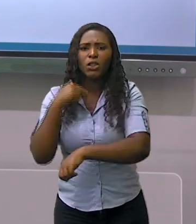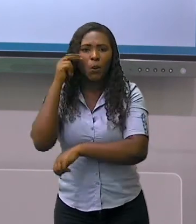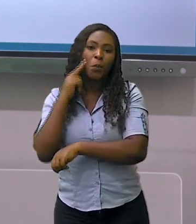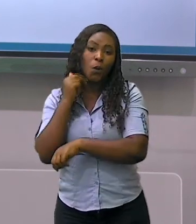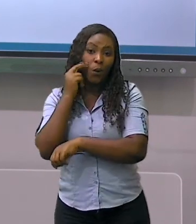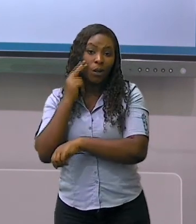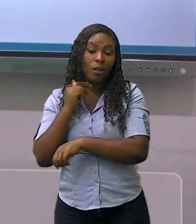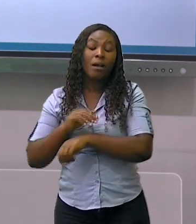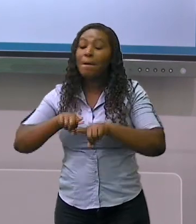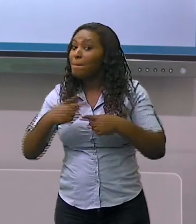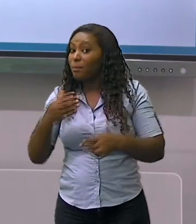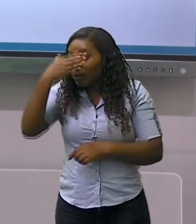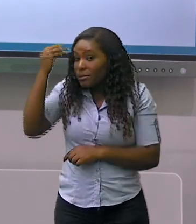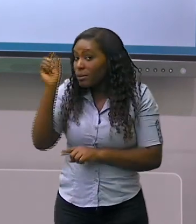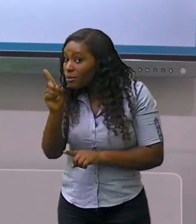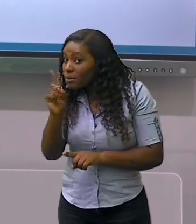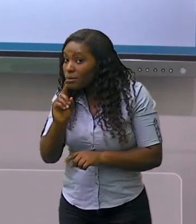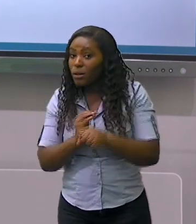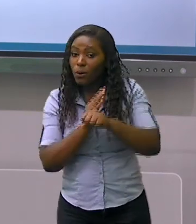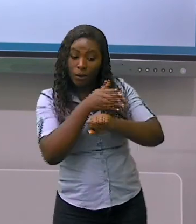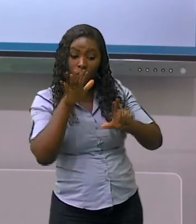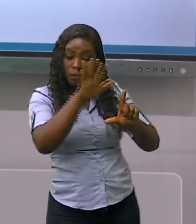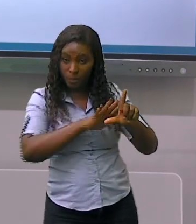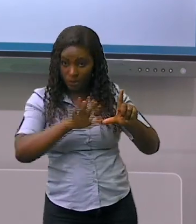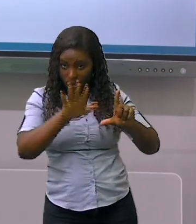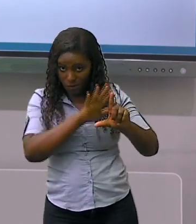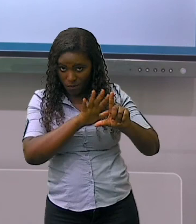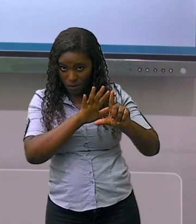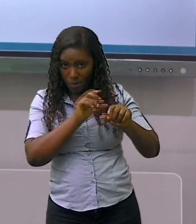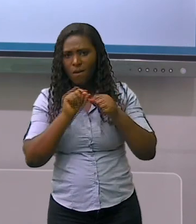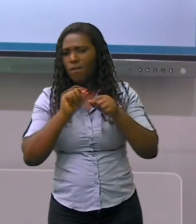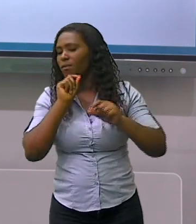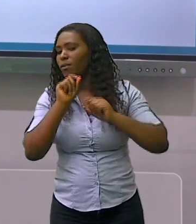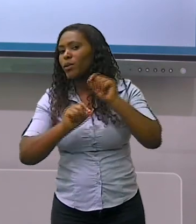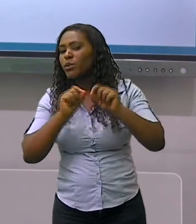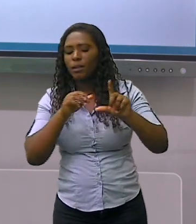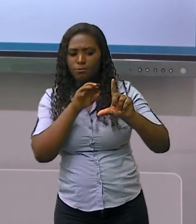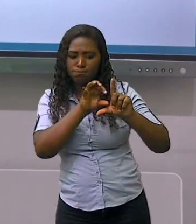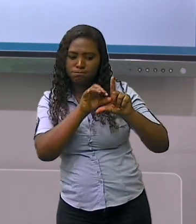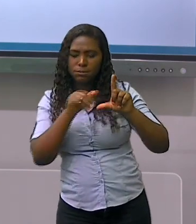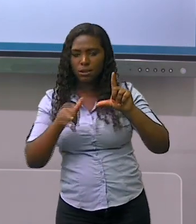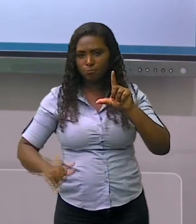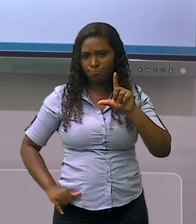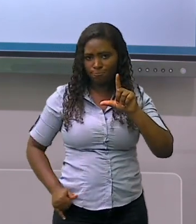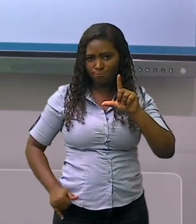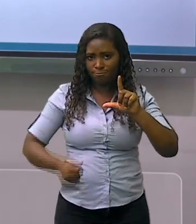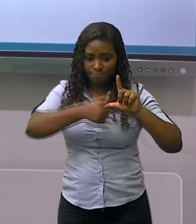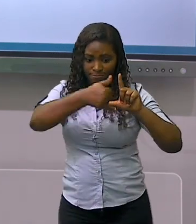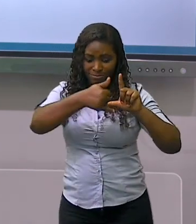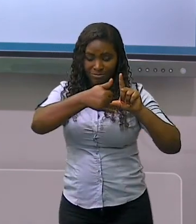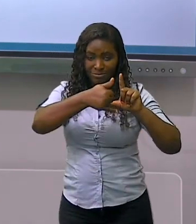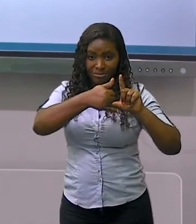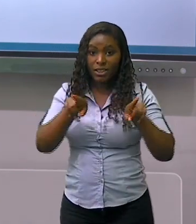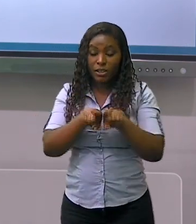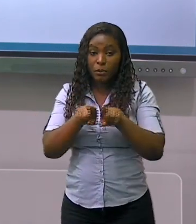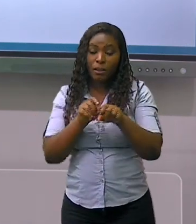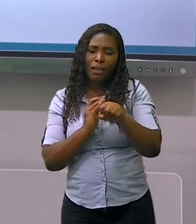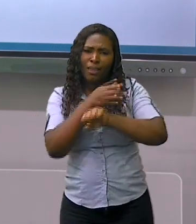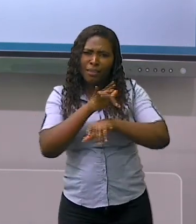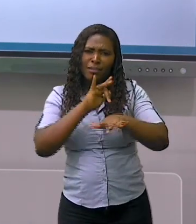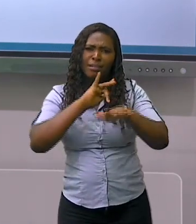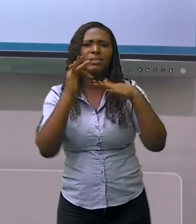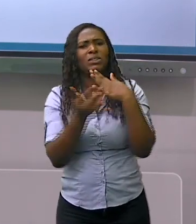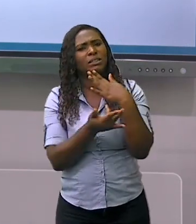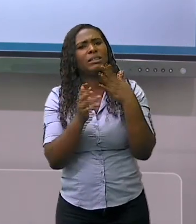plataforma SMEDGV, basta apontar a câmera do seu celular na imagem que aparece no canto da tela, acesse as